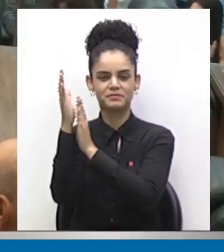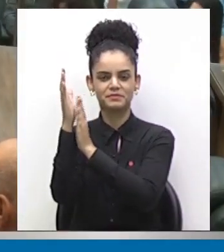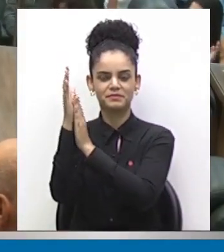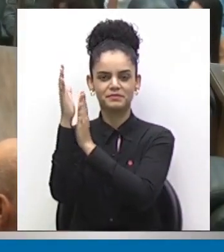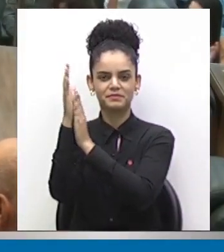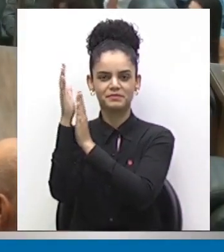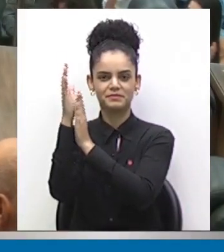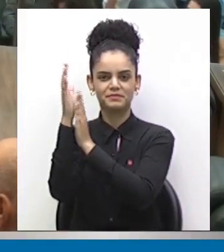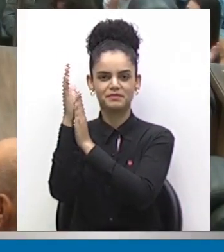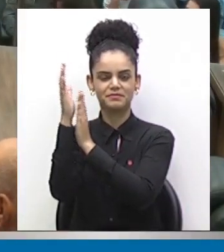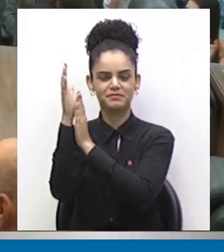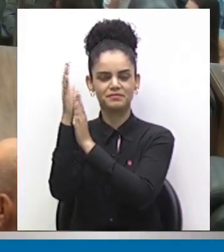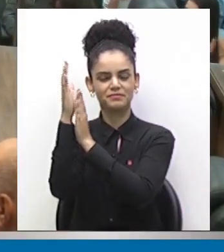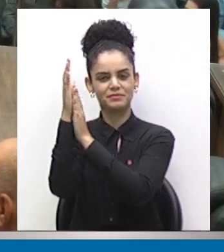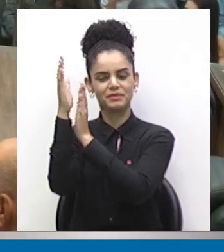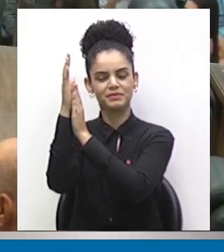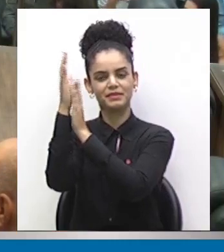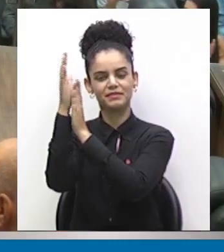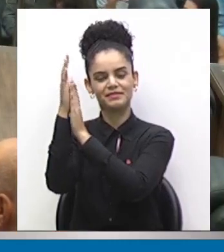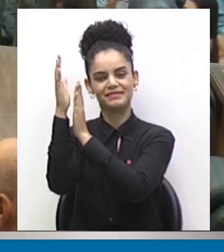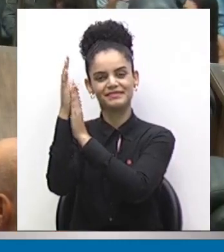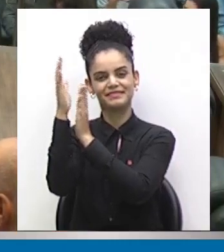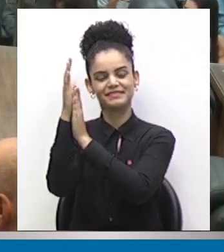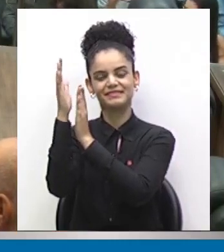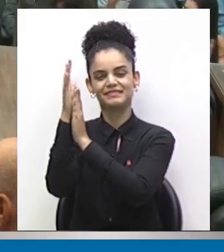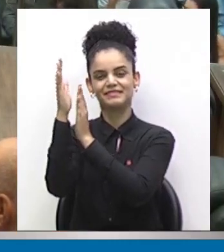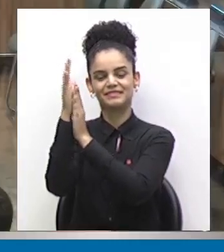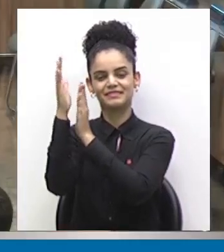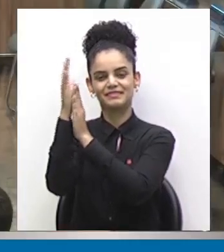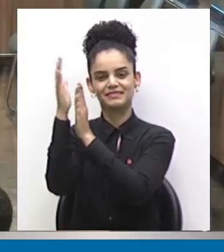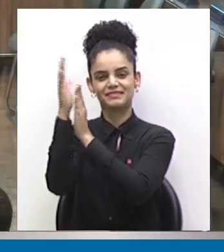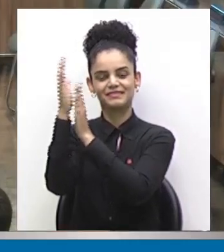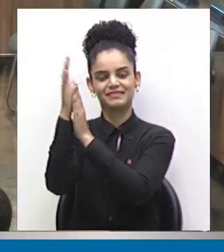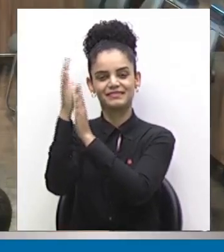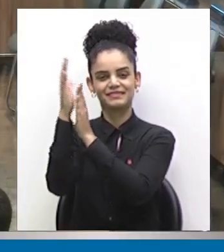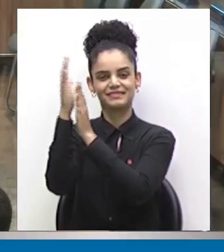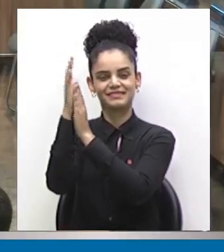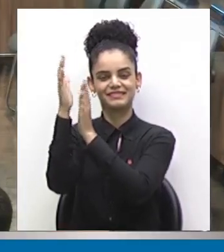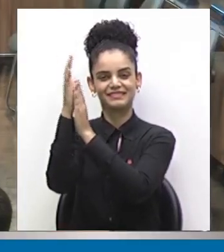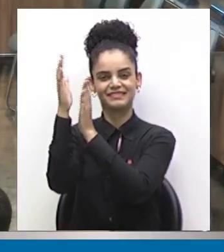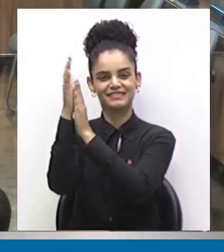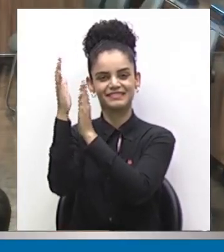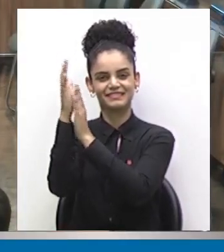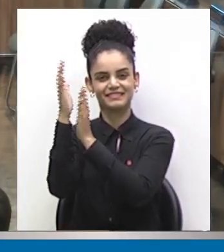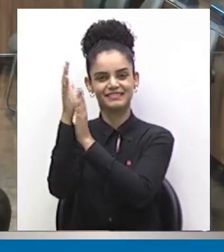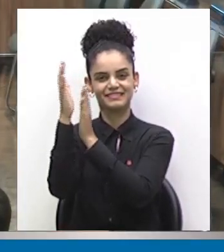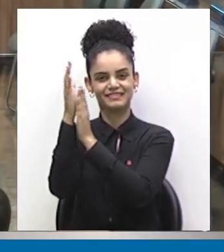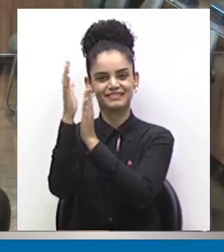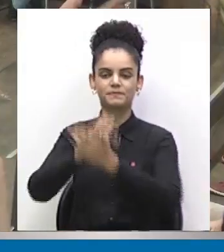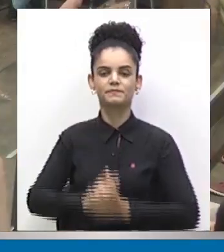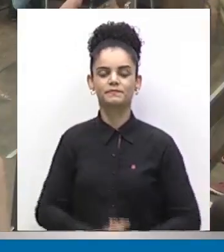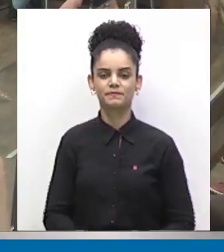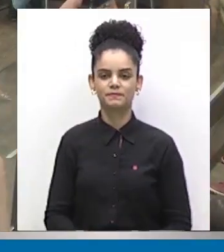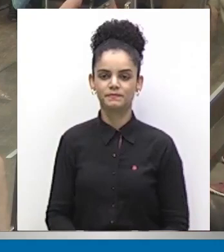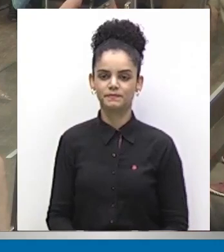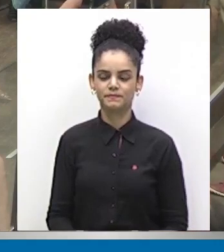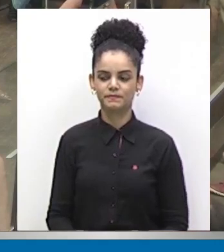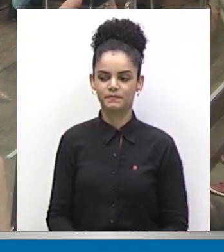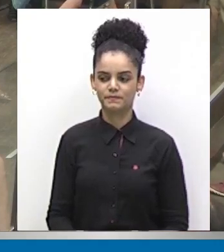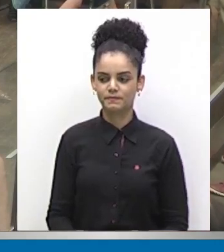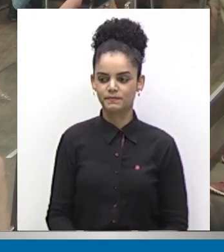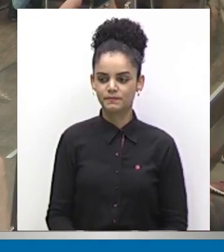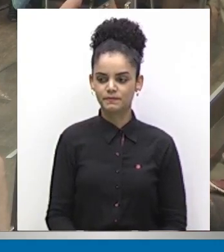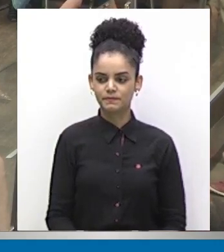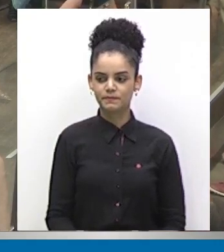cinquentenário do curso de administração da Universidade Estadual de Montes Claros, Unimontes. O